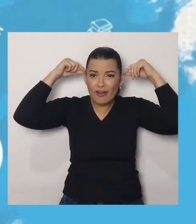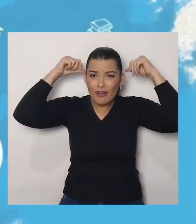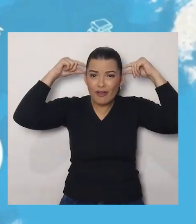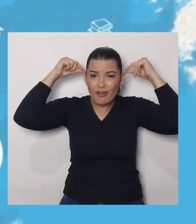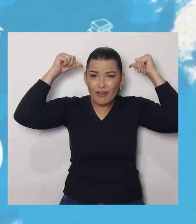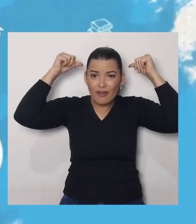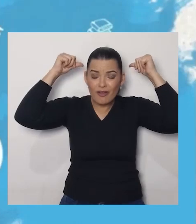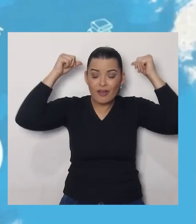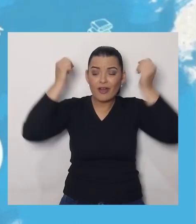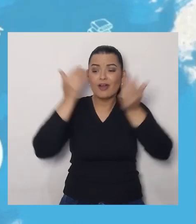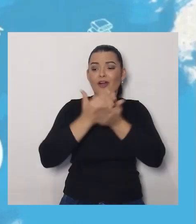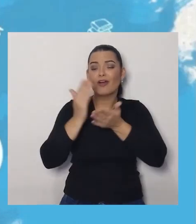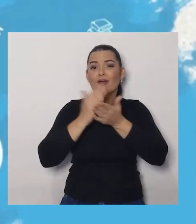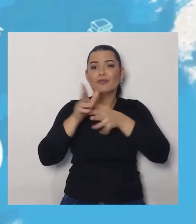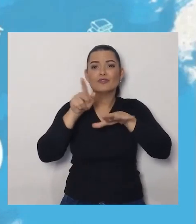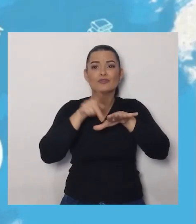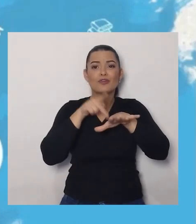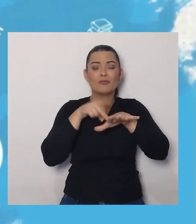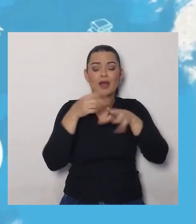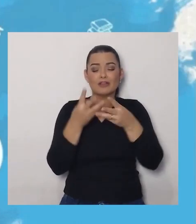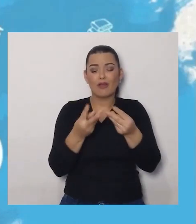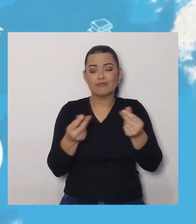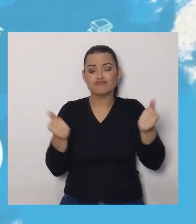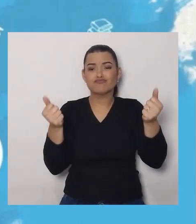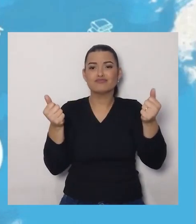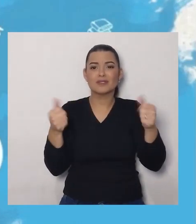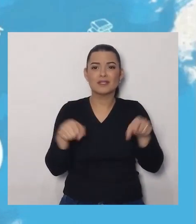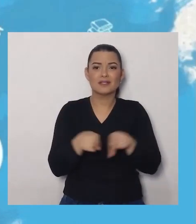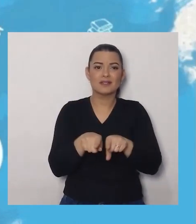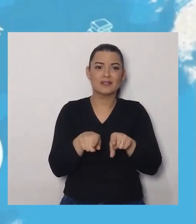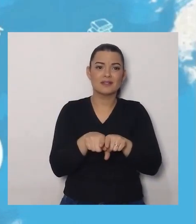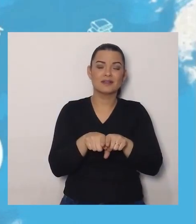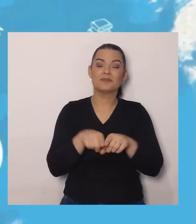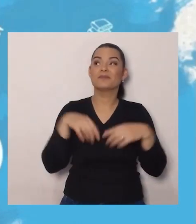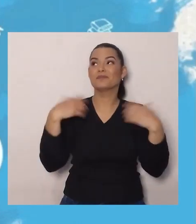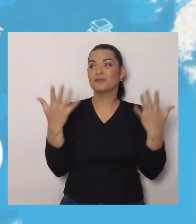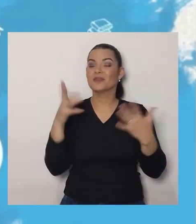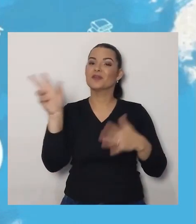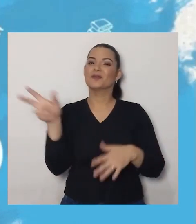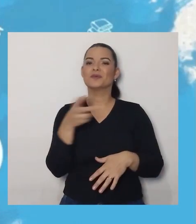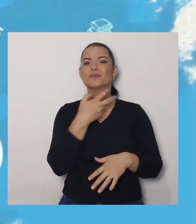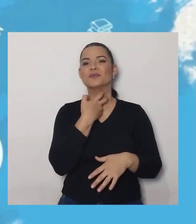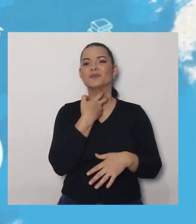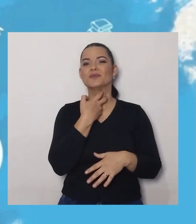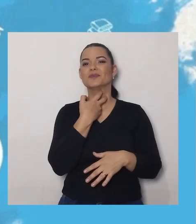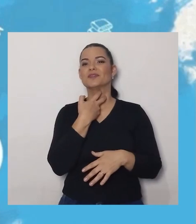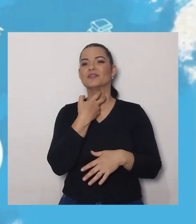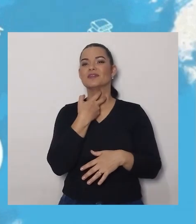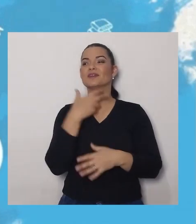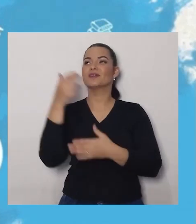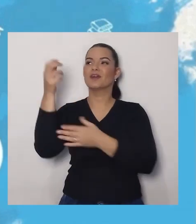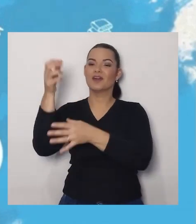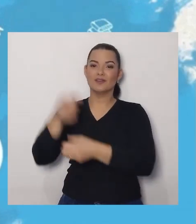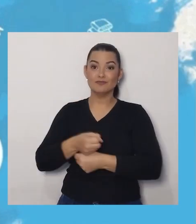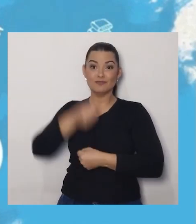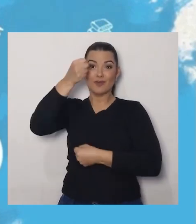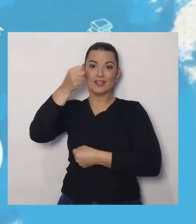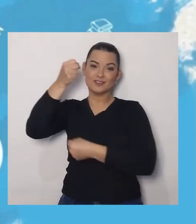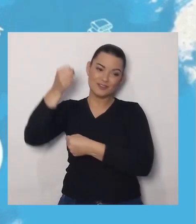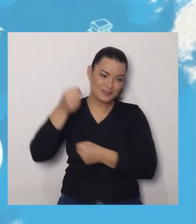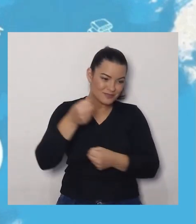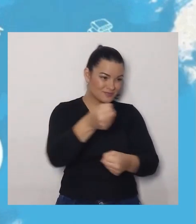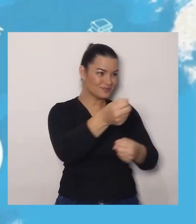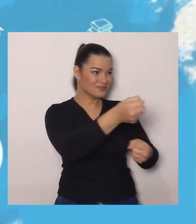encharcar as minhas patas. Então, o morcego veio, E emprestou o guarda-chuva para eles,